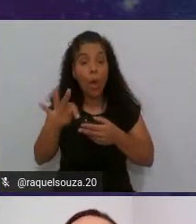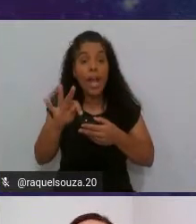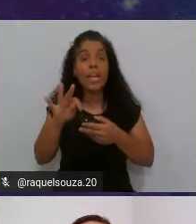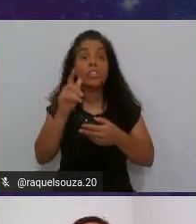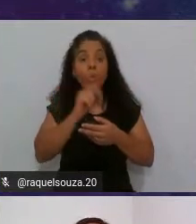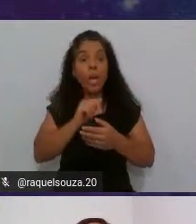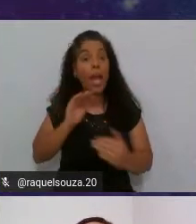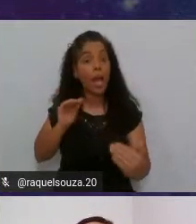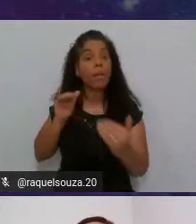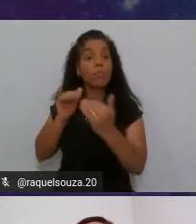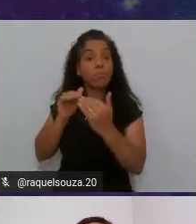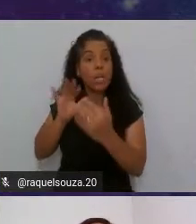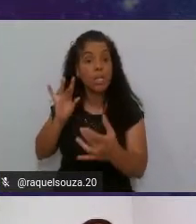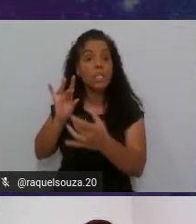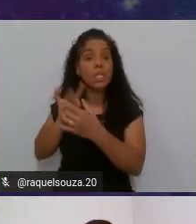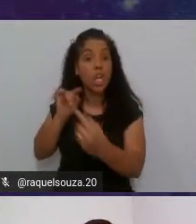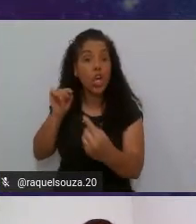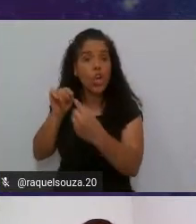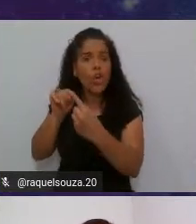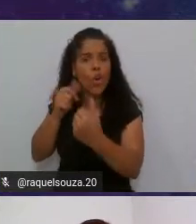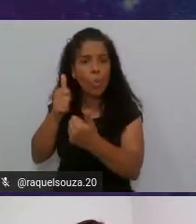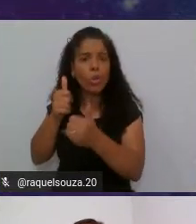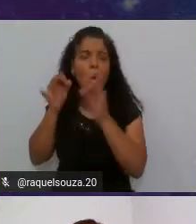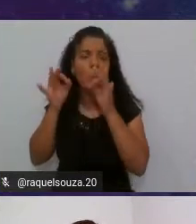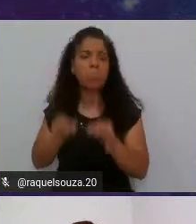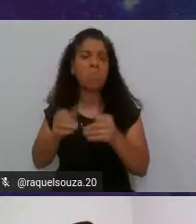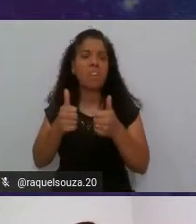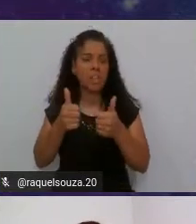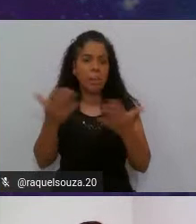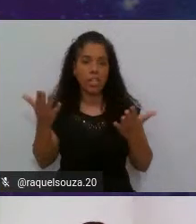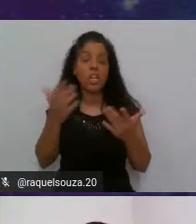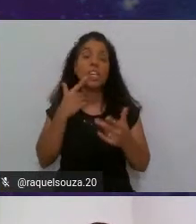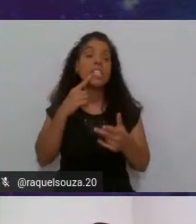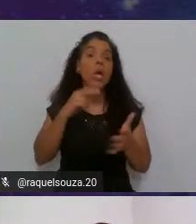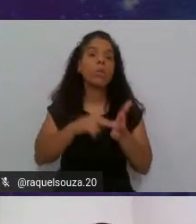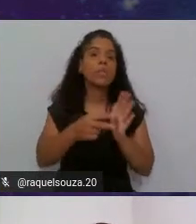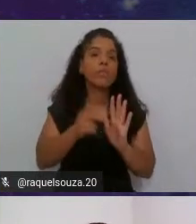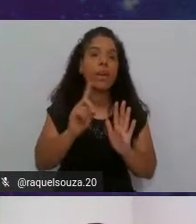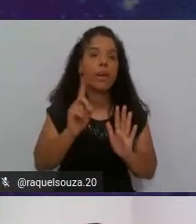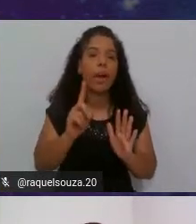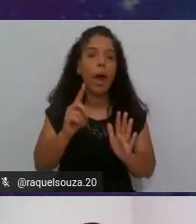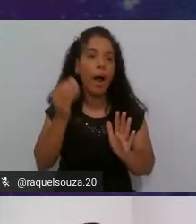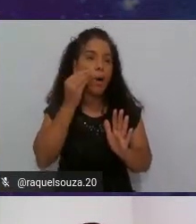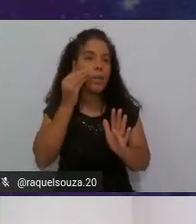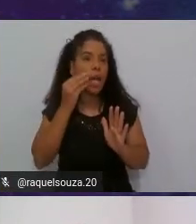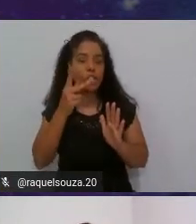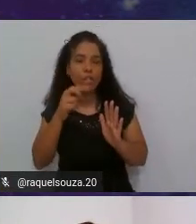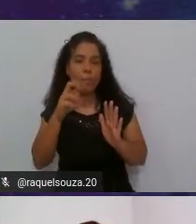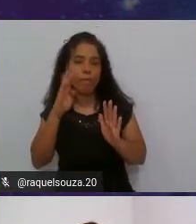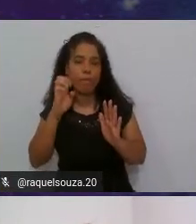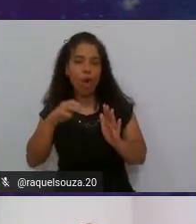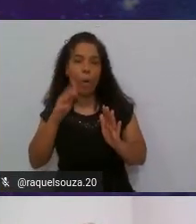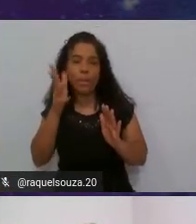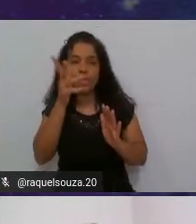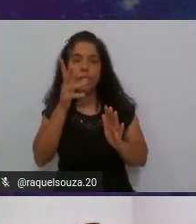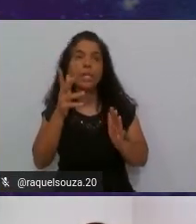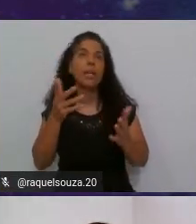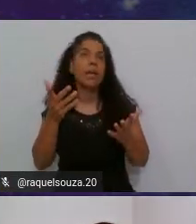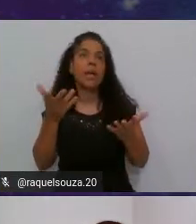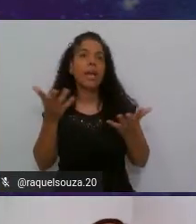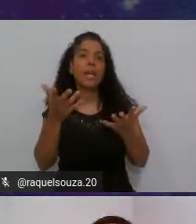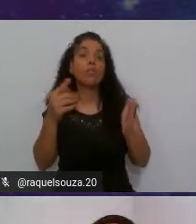comunicou se comunicou perfeitamente ela não quer dizer que o nosso teste de performance ele salvou ele foi